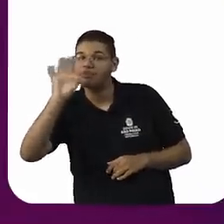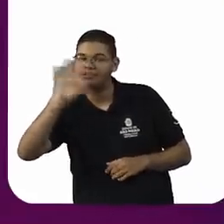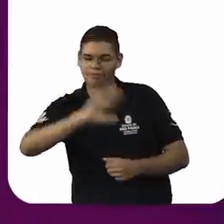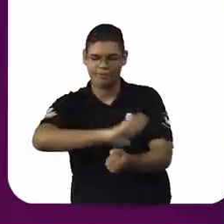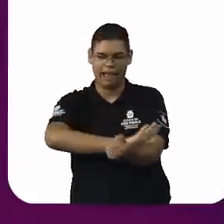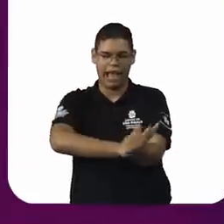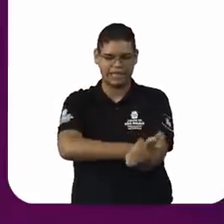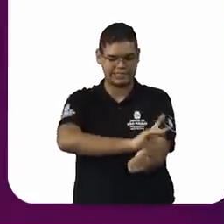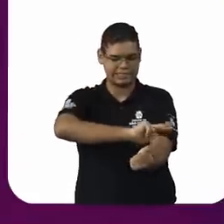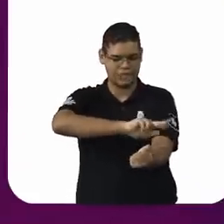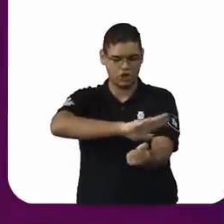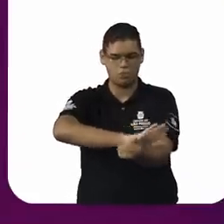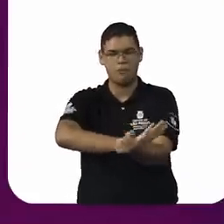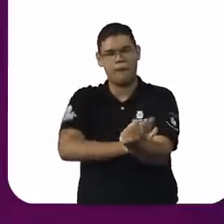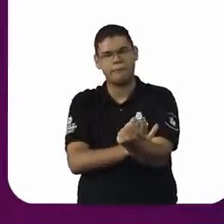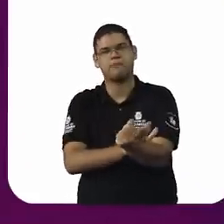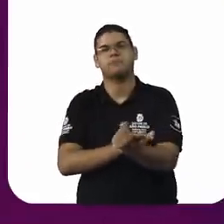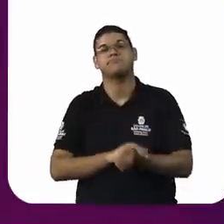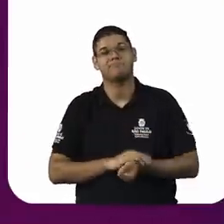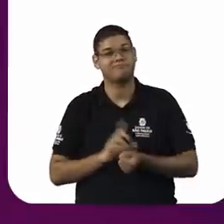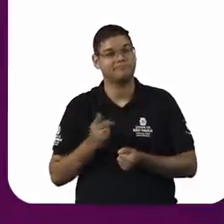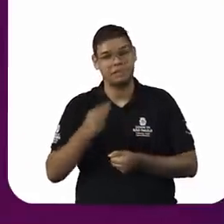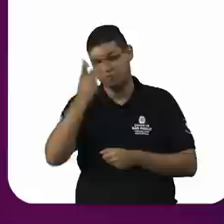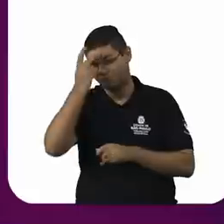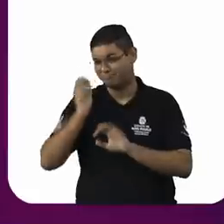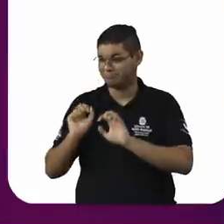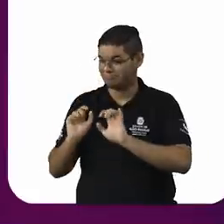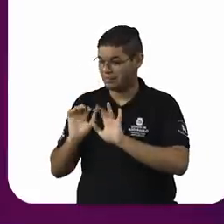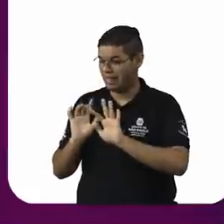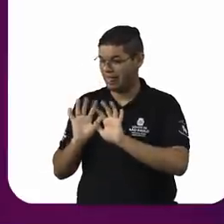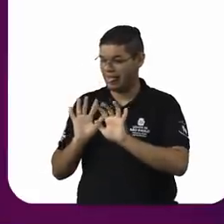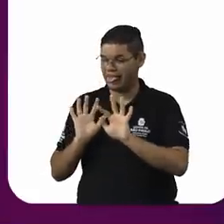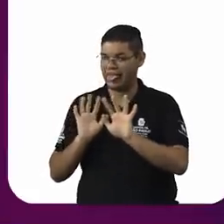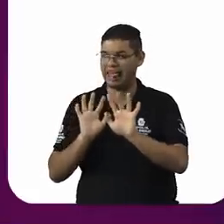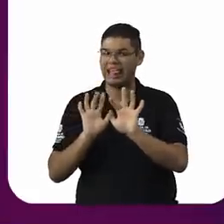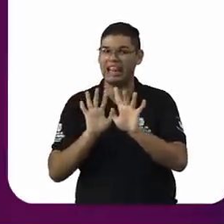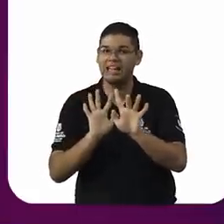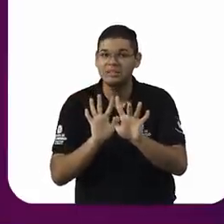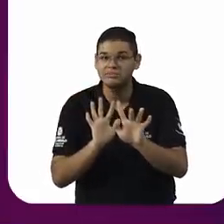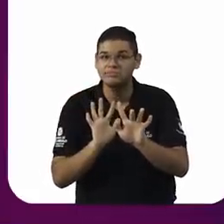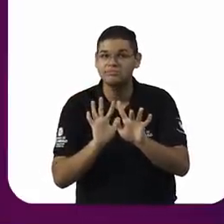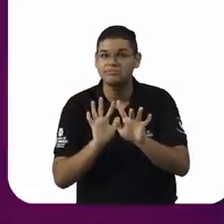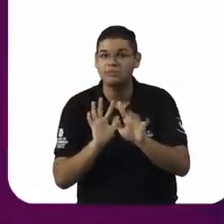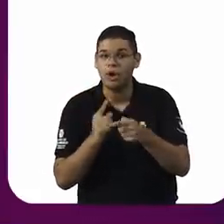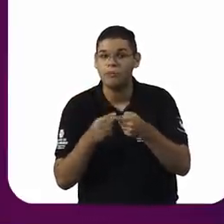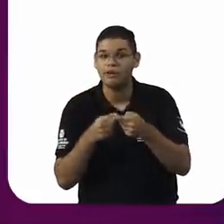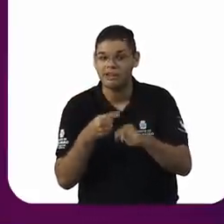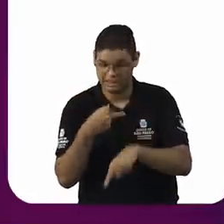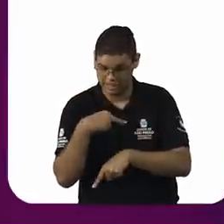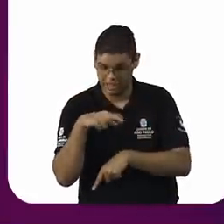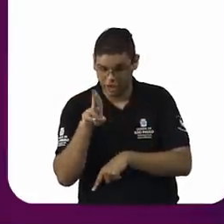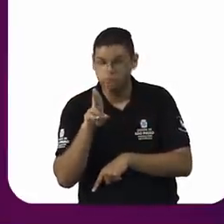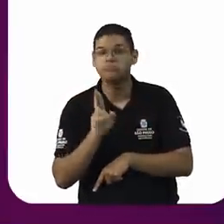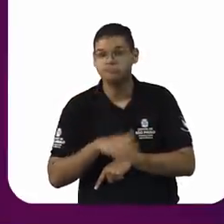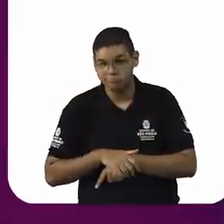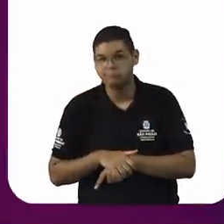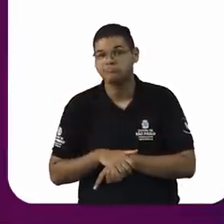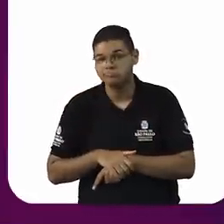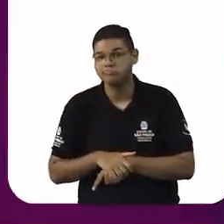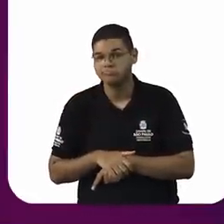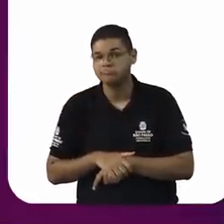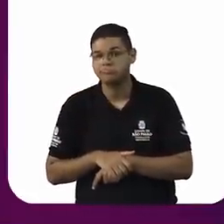manifestações do racismo que se dá por conta da racialização